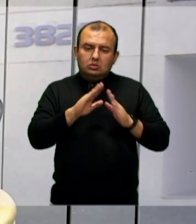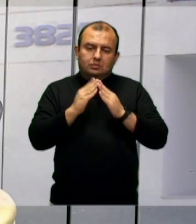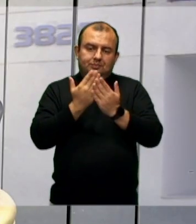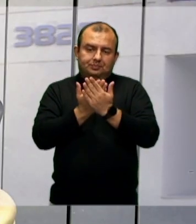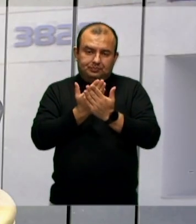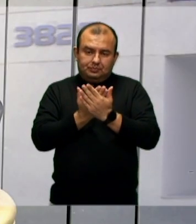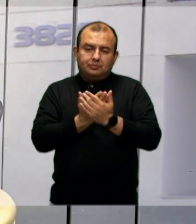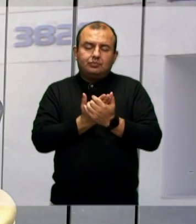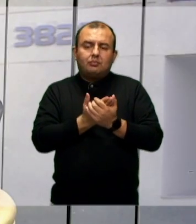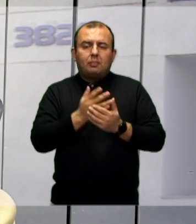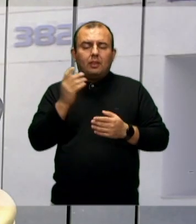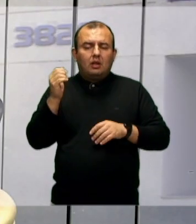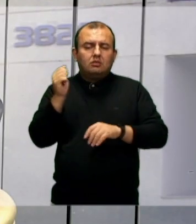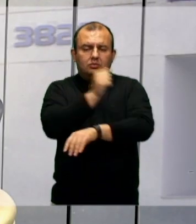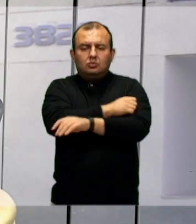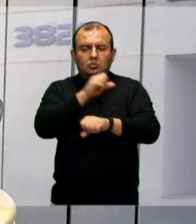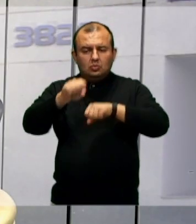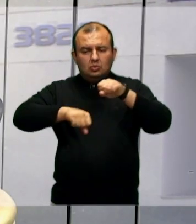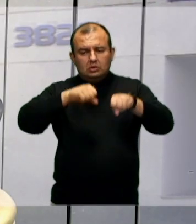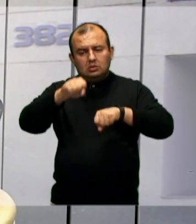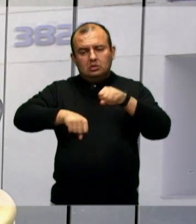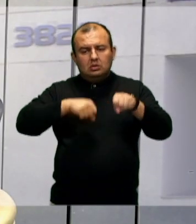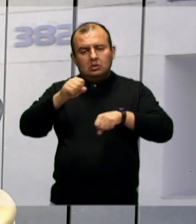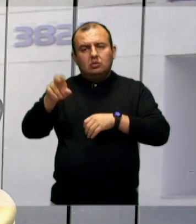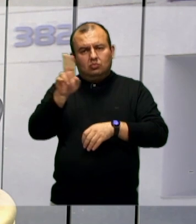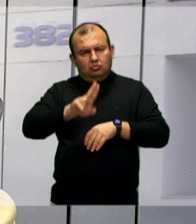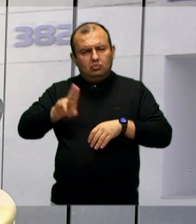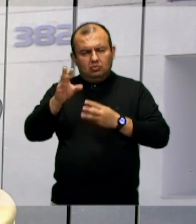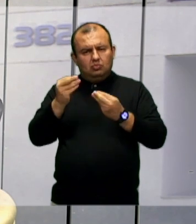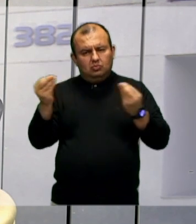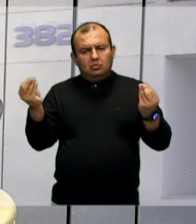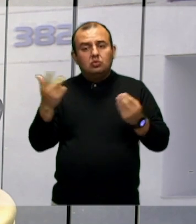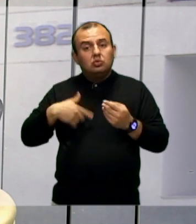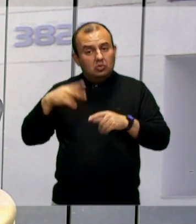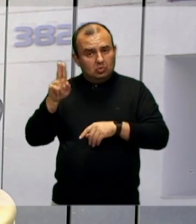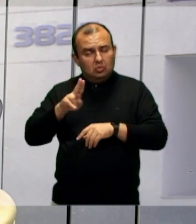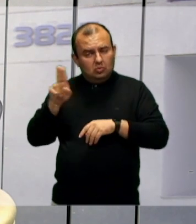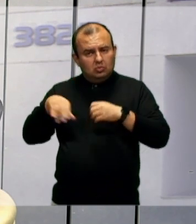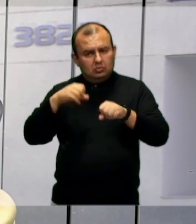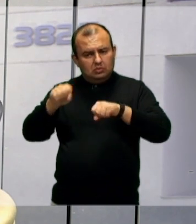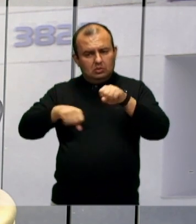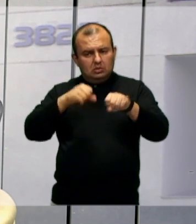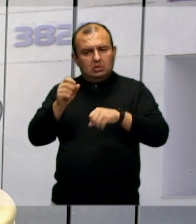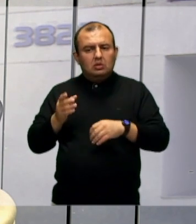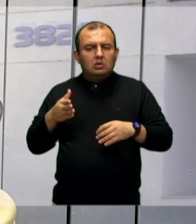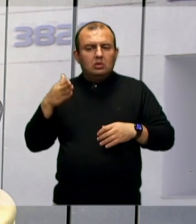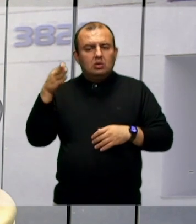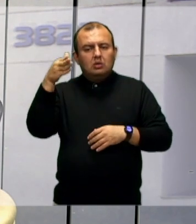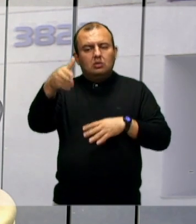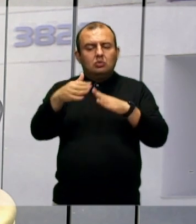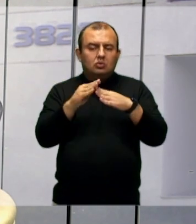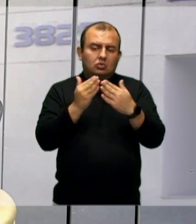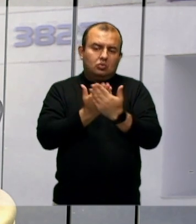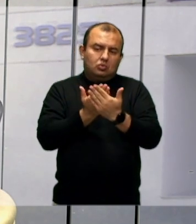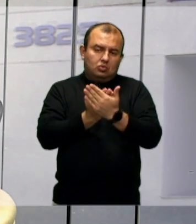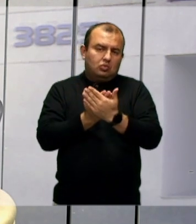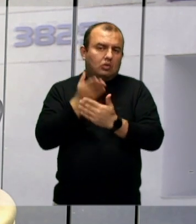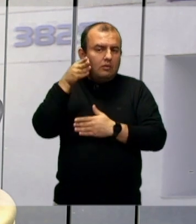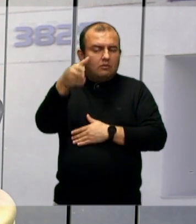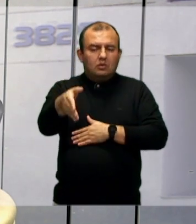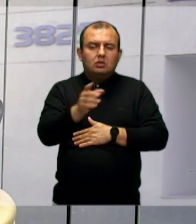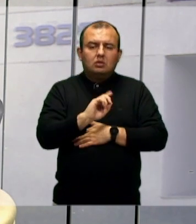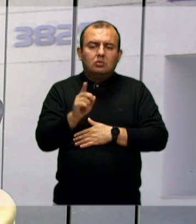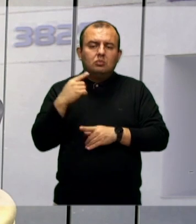né, usavam bicicleta. E também uns que usam bicicleta, mas só que não vêm para a escola de bicicleta,